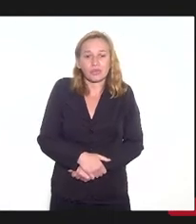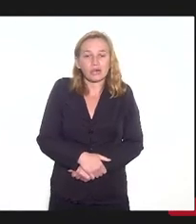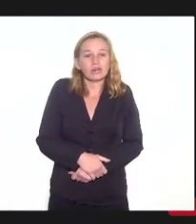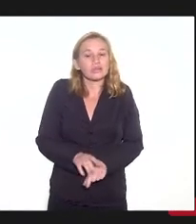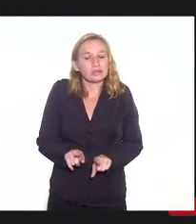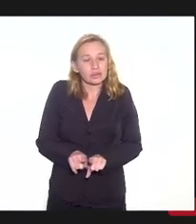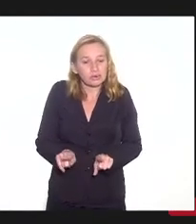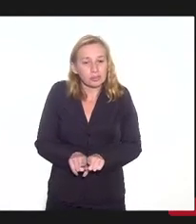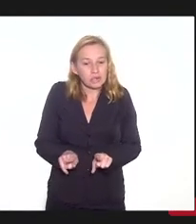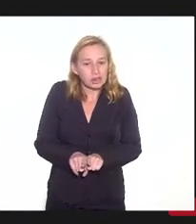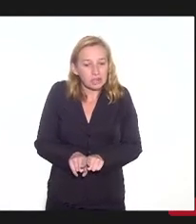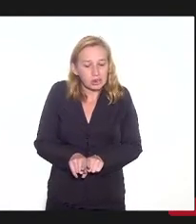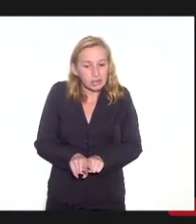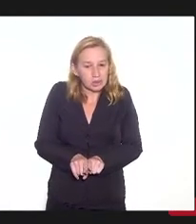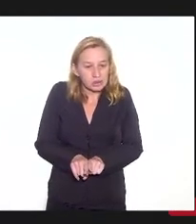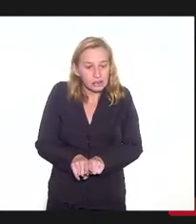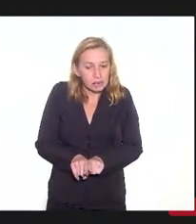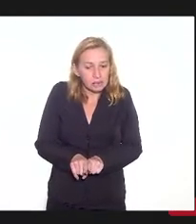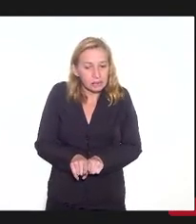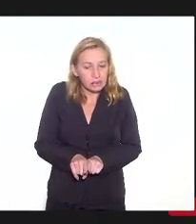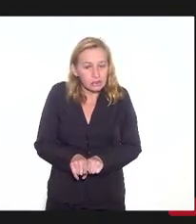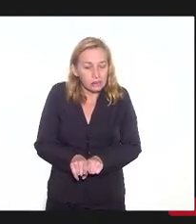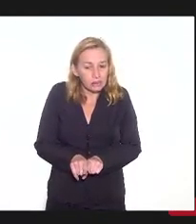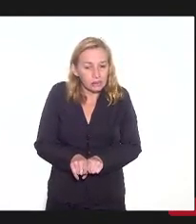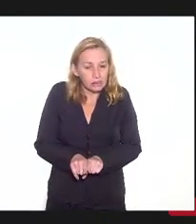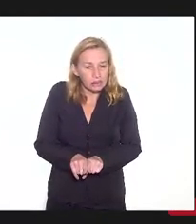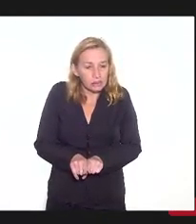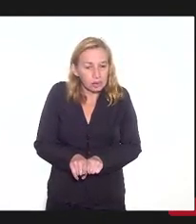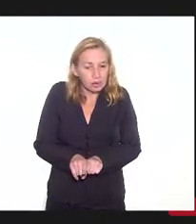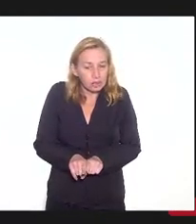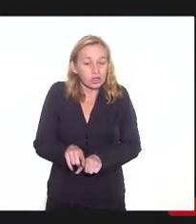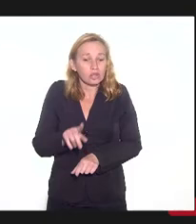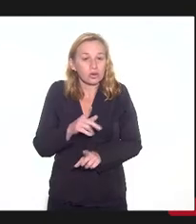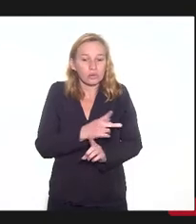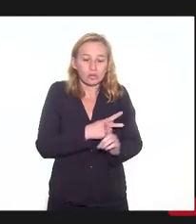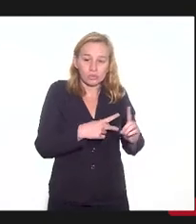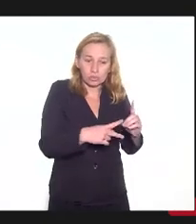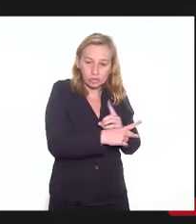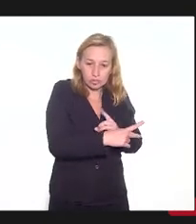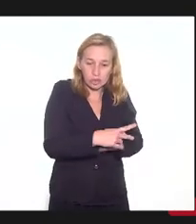também tem, salvo eu, memória, o Rio Previdência.